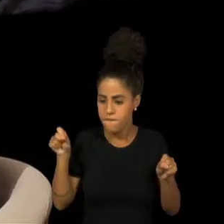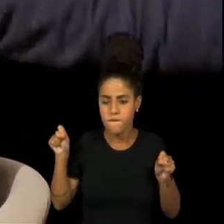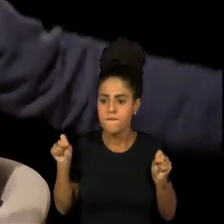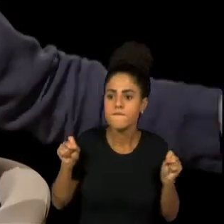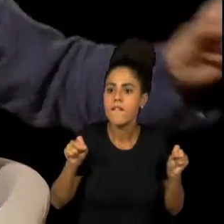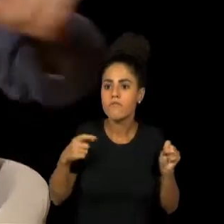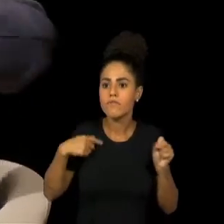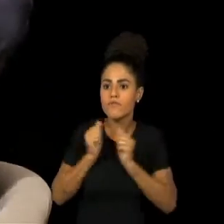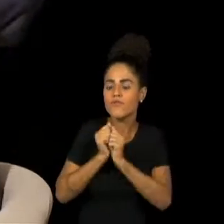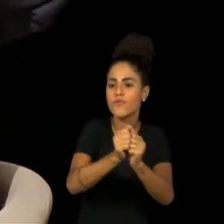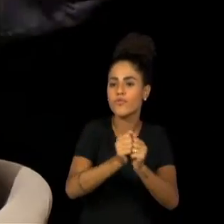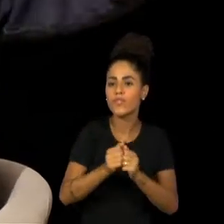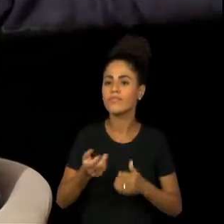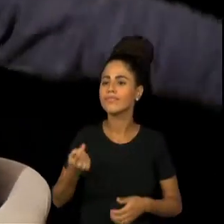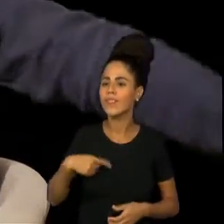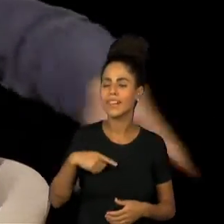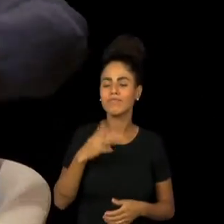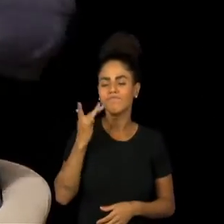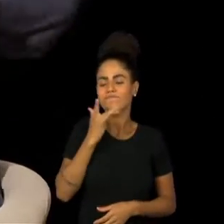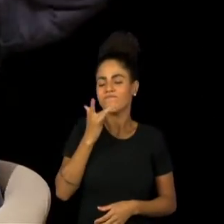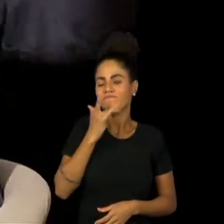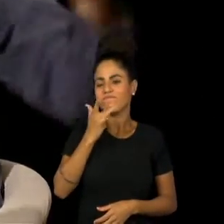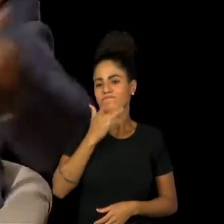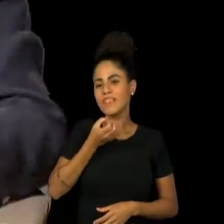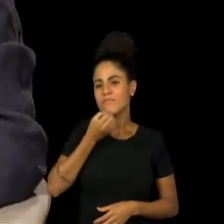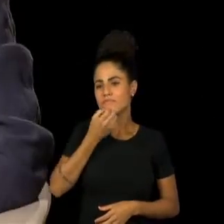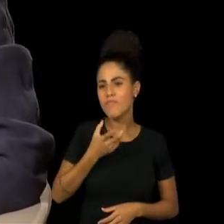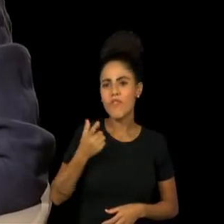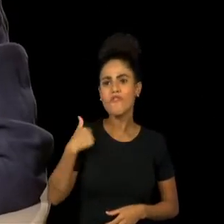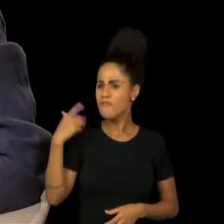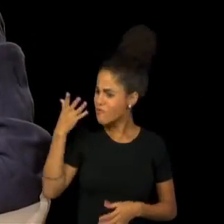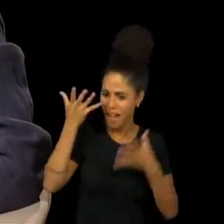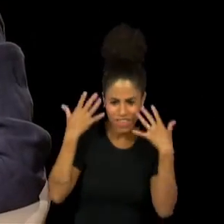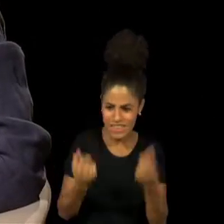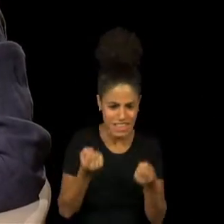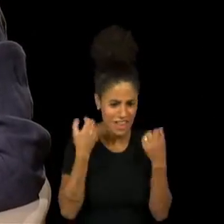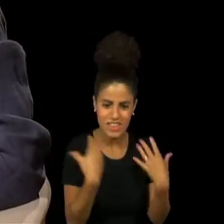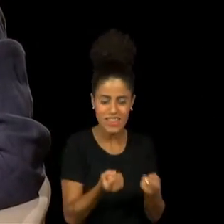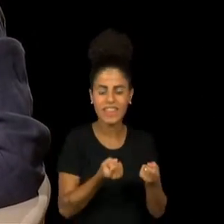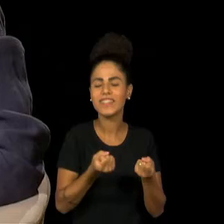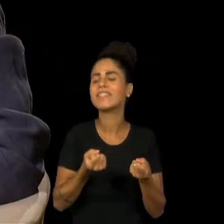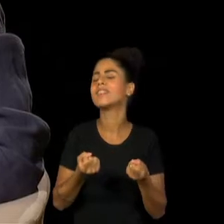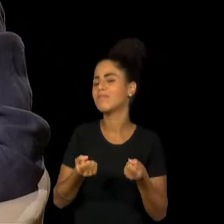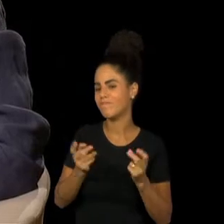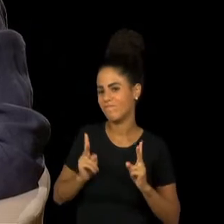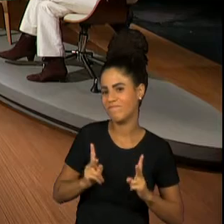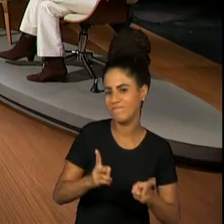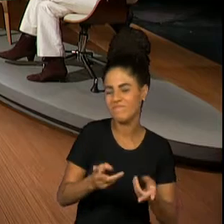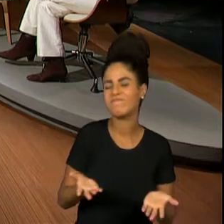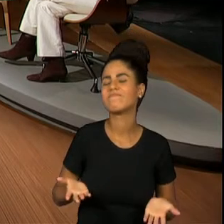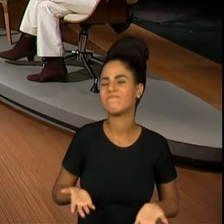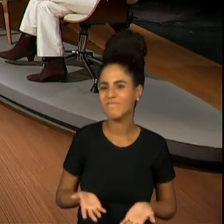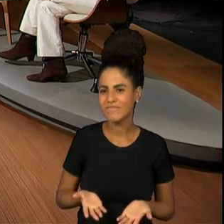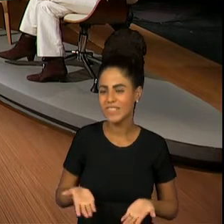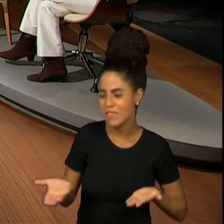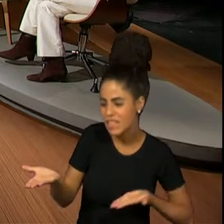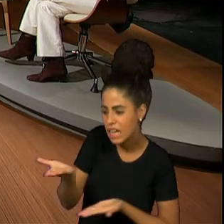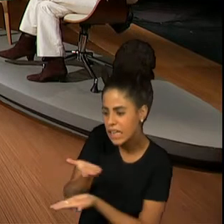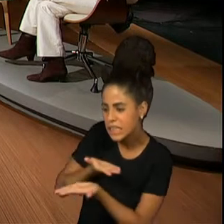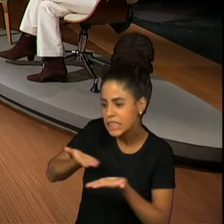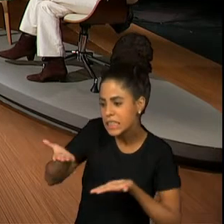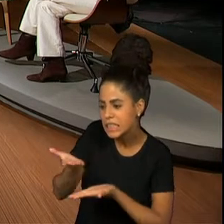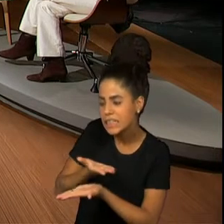tsunami do palco, o delicioso surfar. E ela troca muito, né? Um ator que troca no palco,